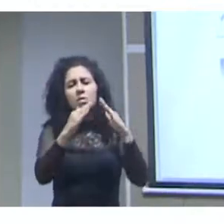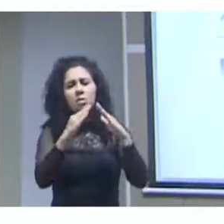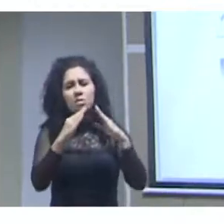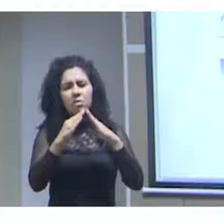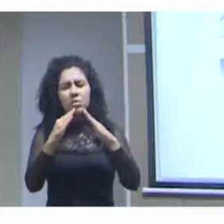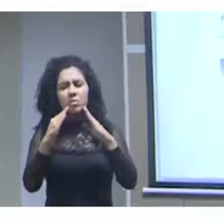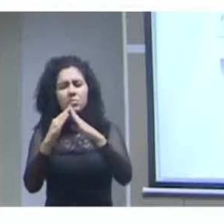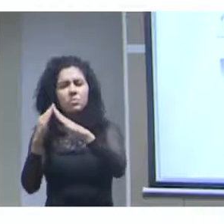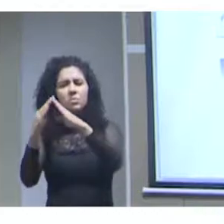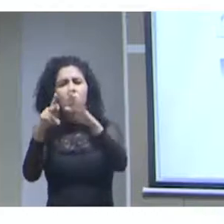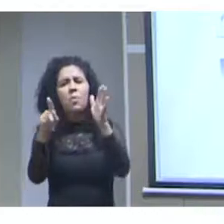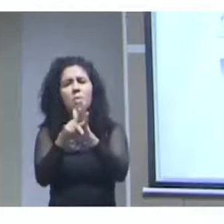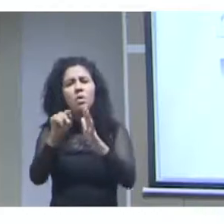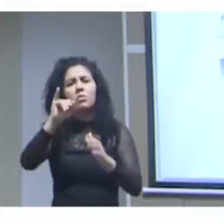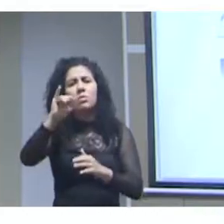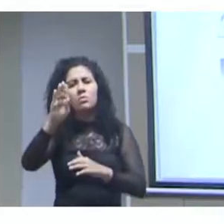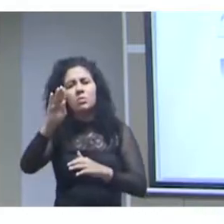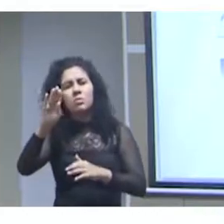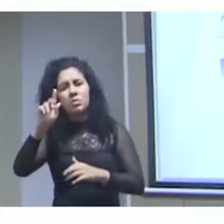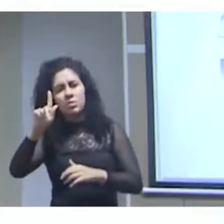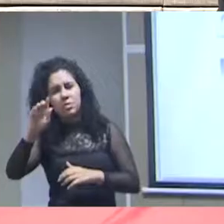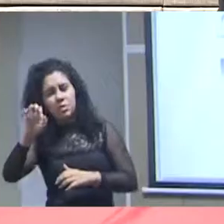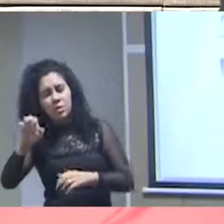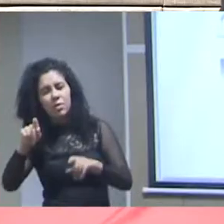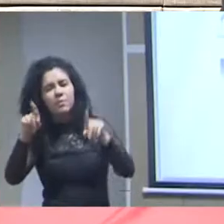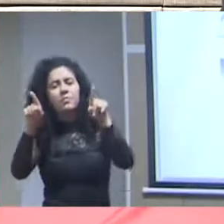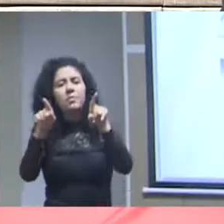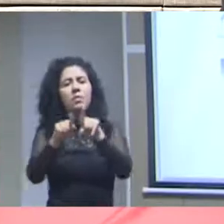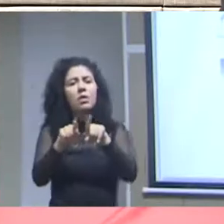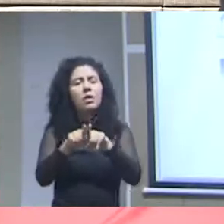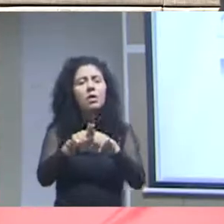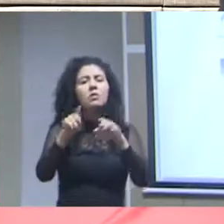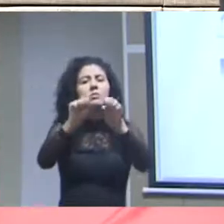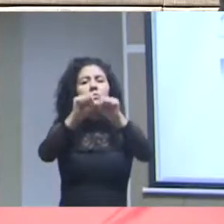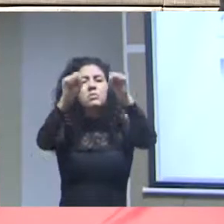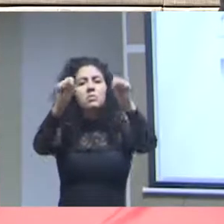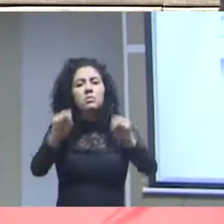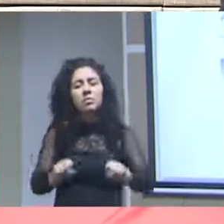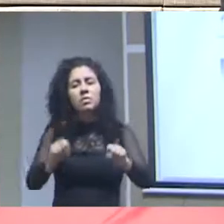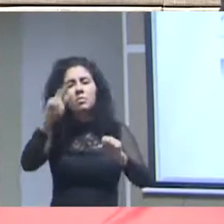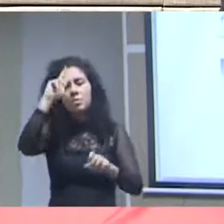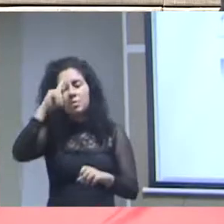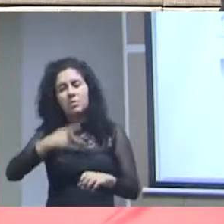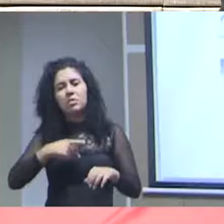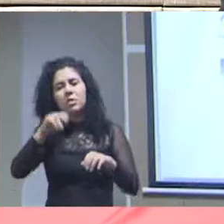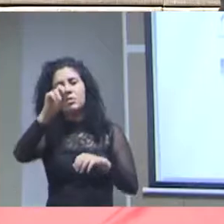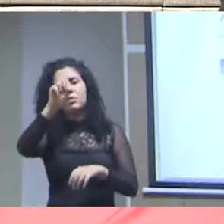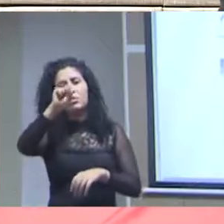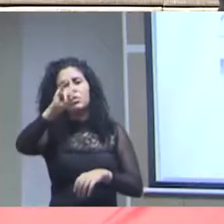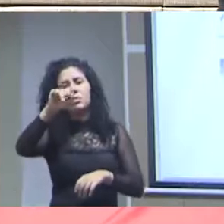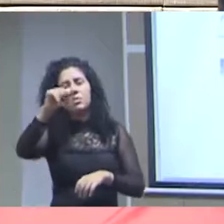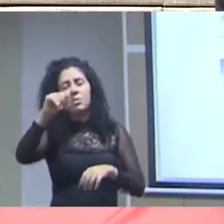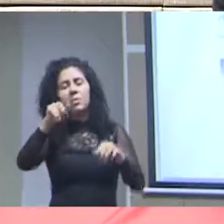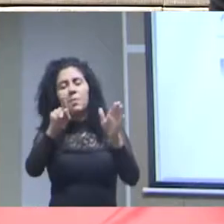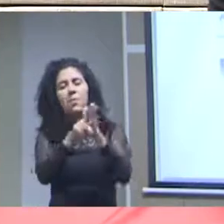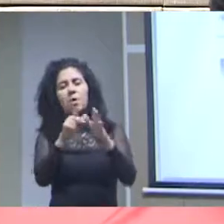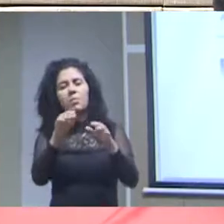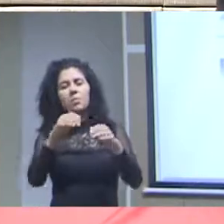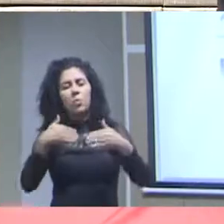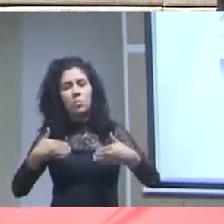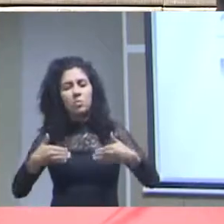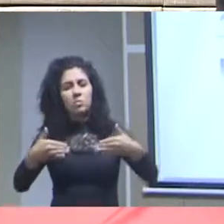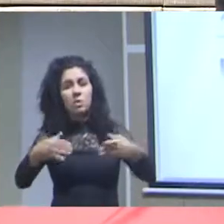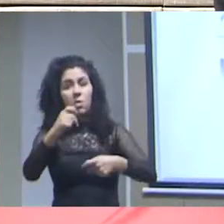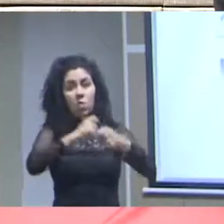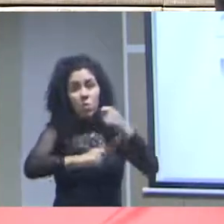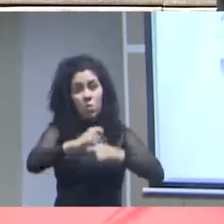tesouro do sistema de administração de pessoal do CIAP do Ministério da Economia e outras bases